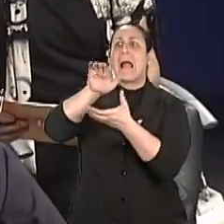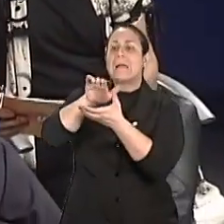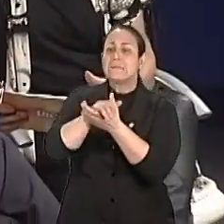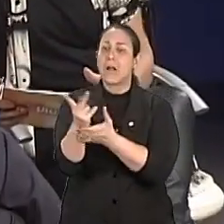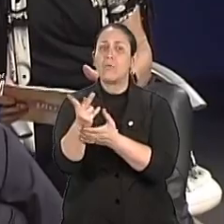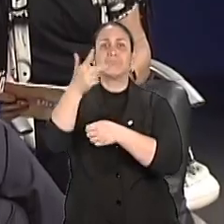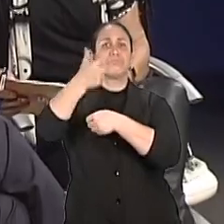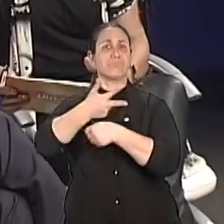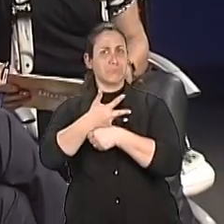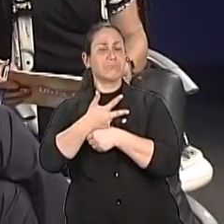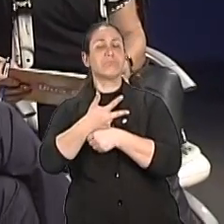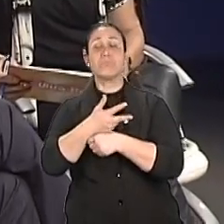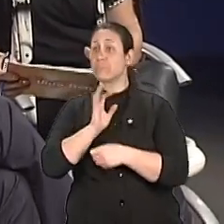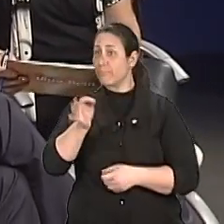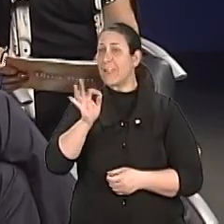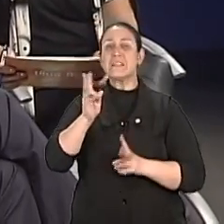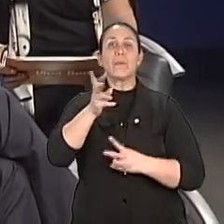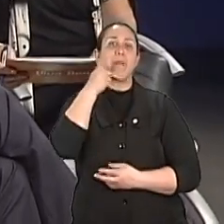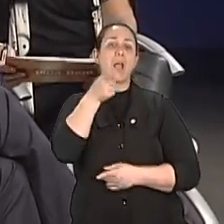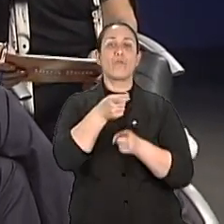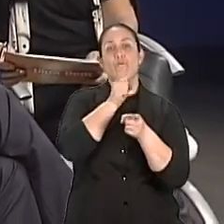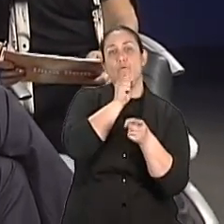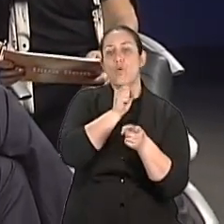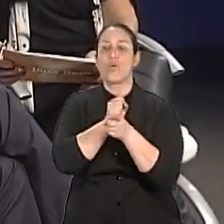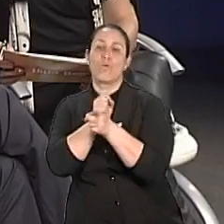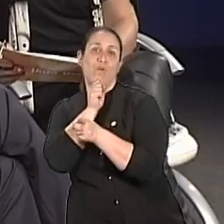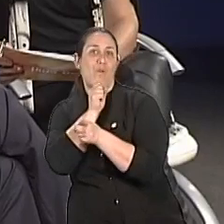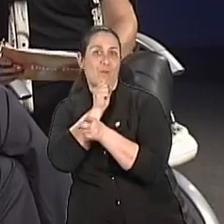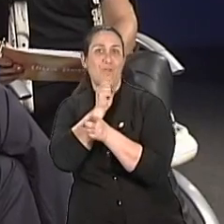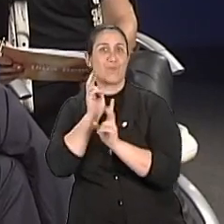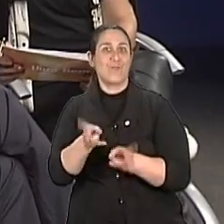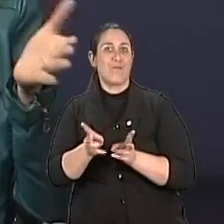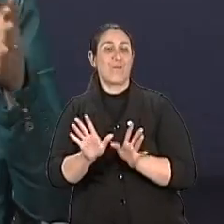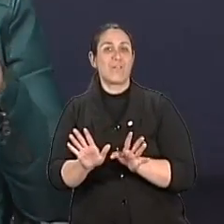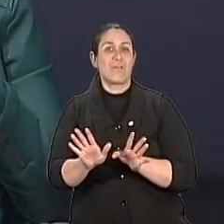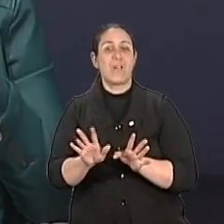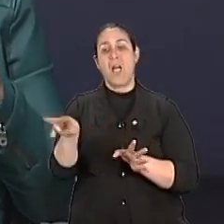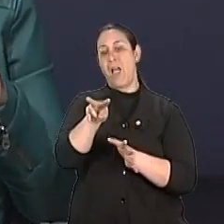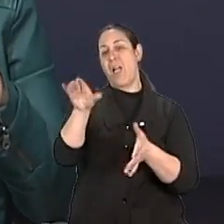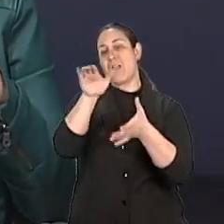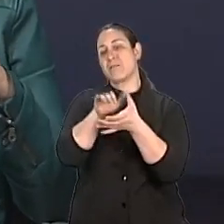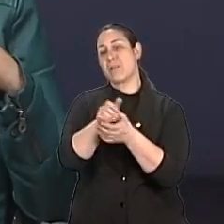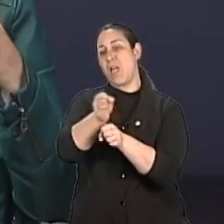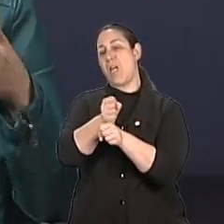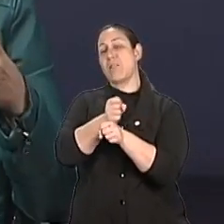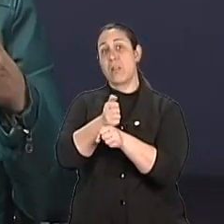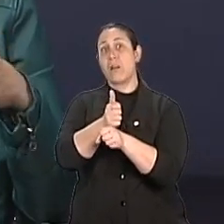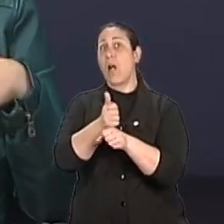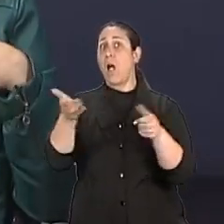porque até então a gente falava de vovô, vovó e casamento pra sempre, né? Então o que que acontece?